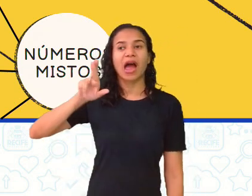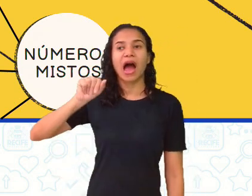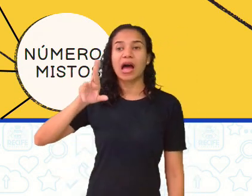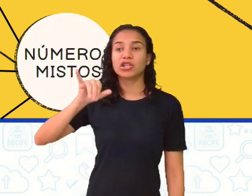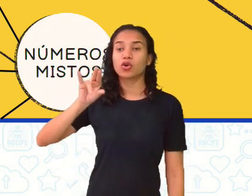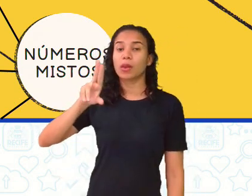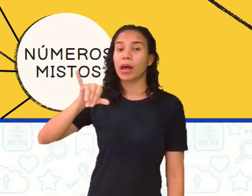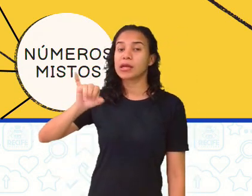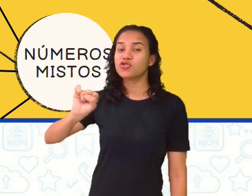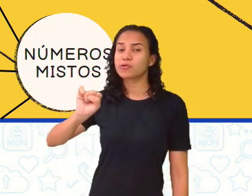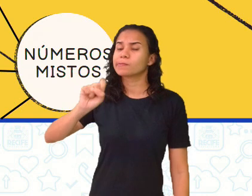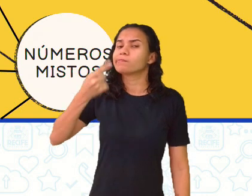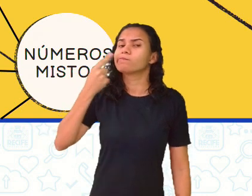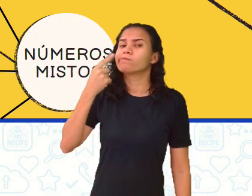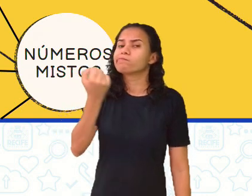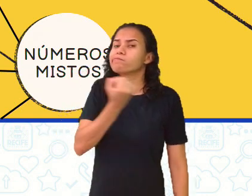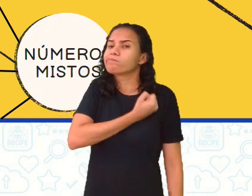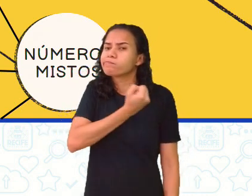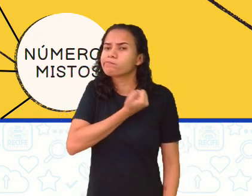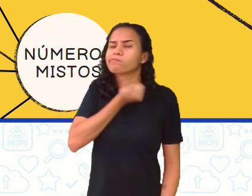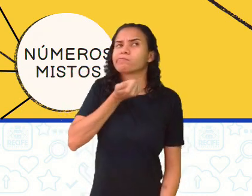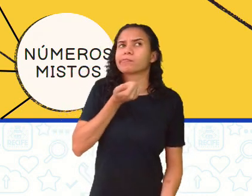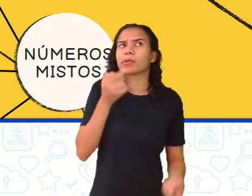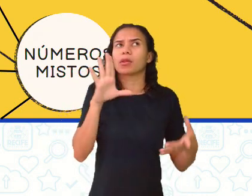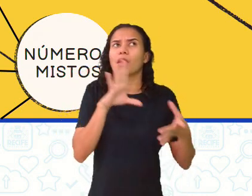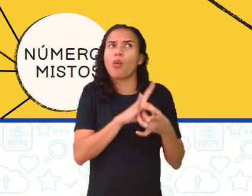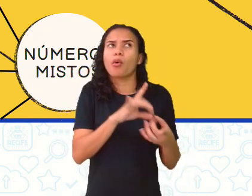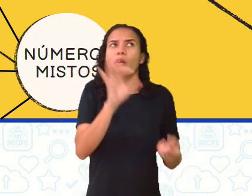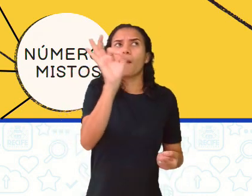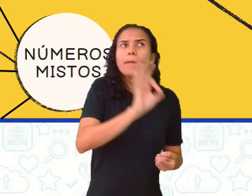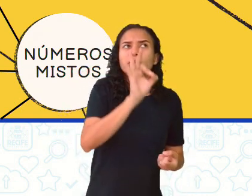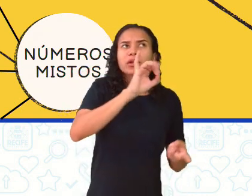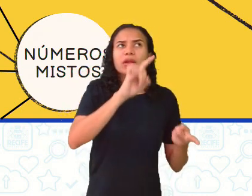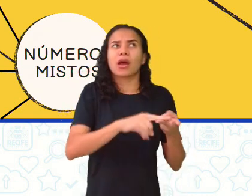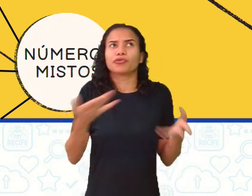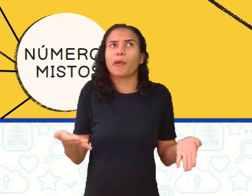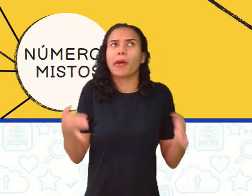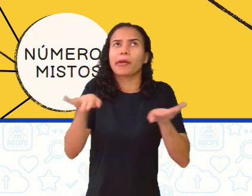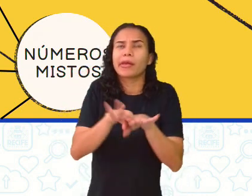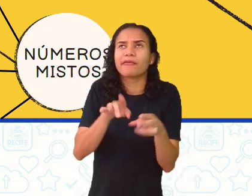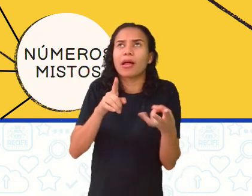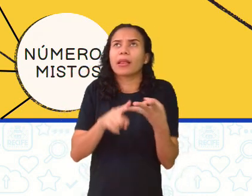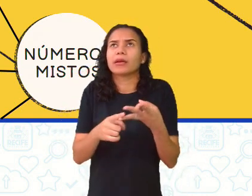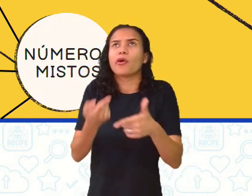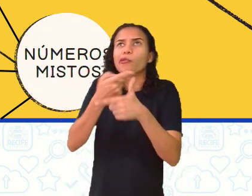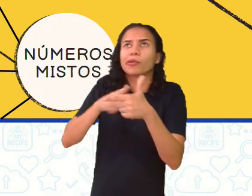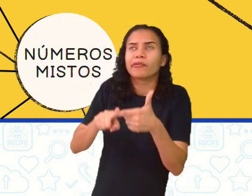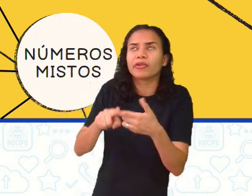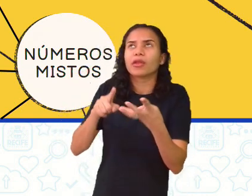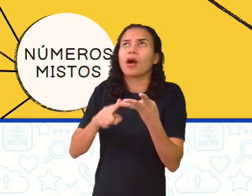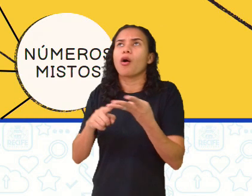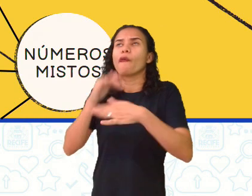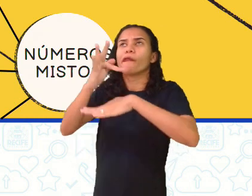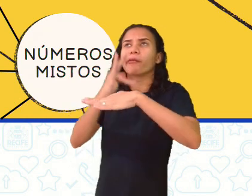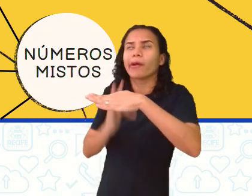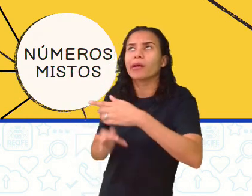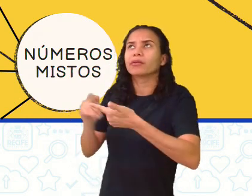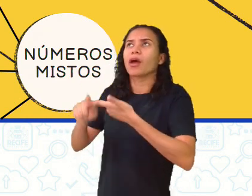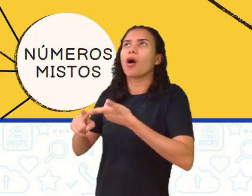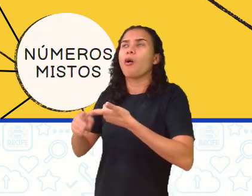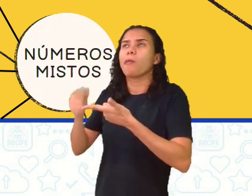ou números racionais? Olha, tem a ver com porcentagem, tem a ver com equivalência, tem a ver com divisão, tem a ver com fração, tem a ver com